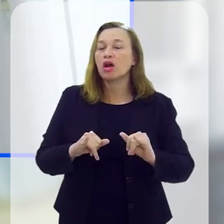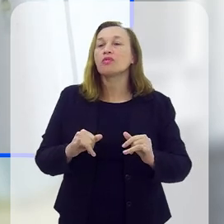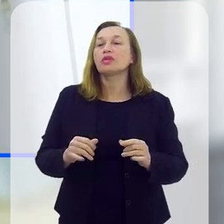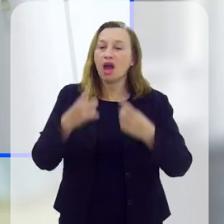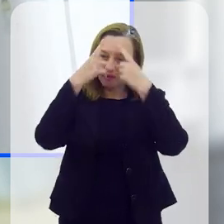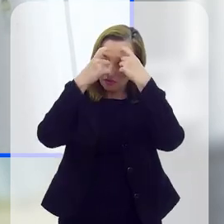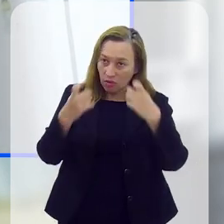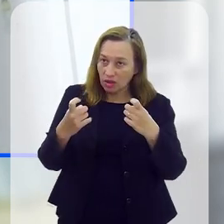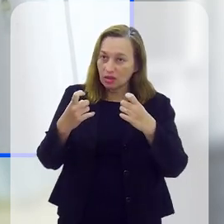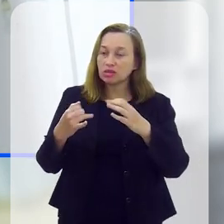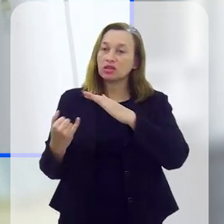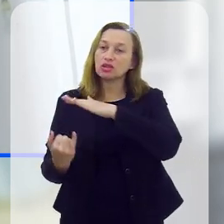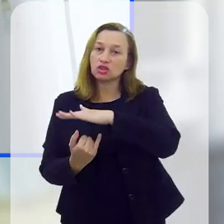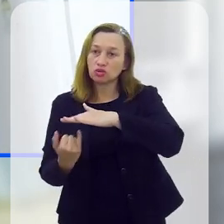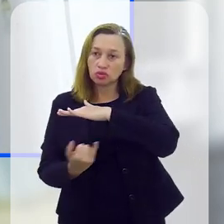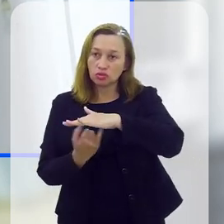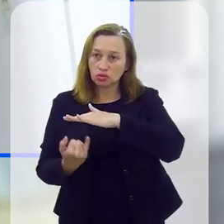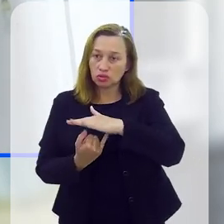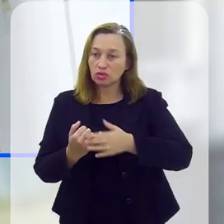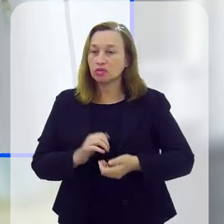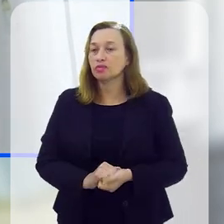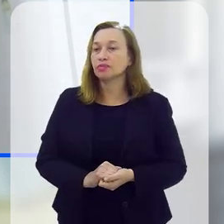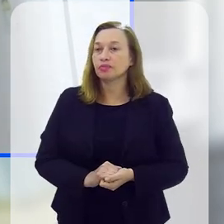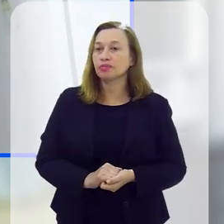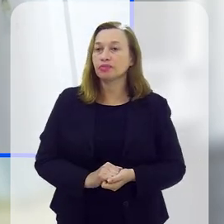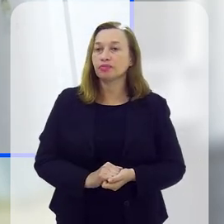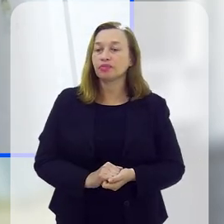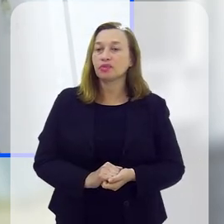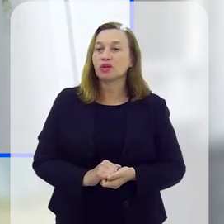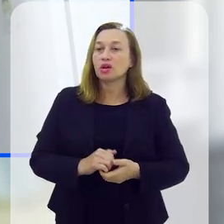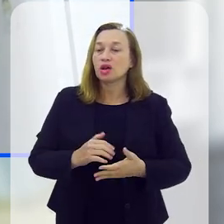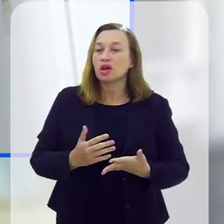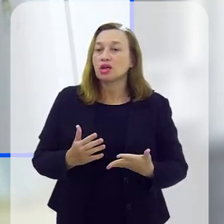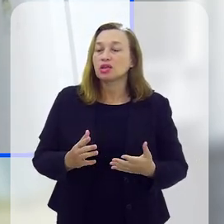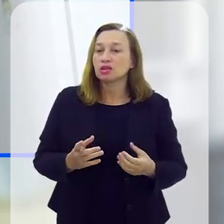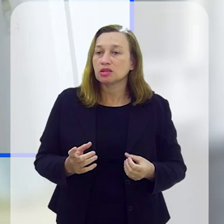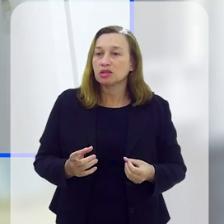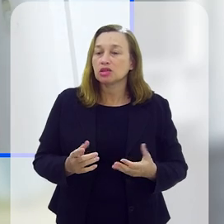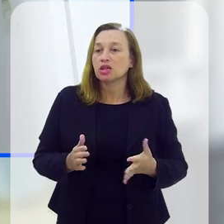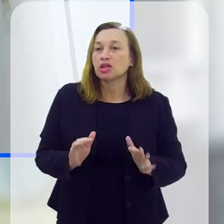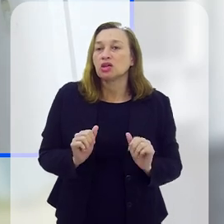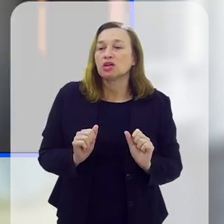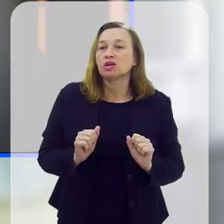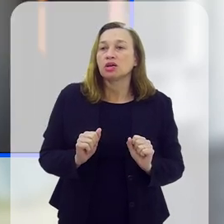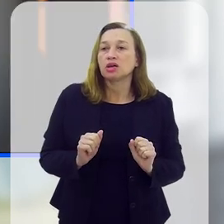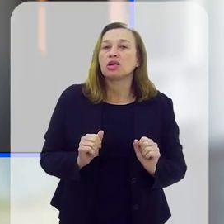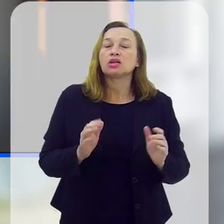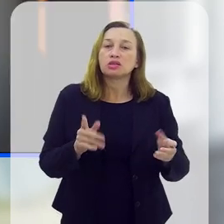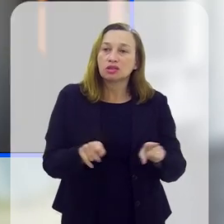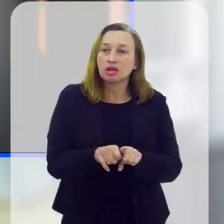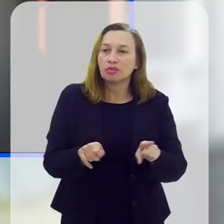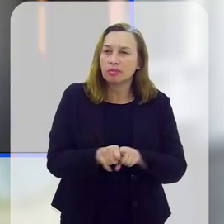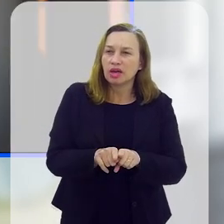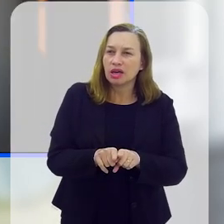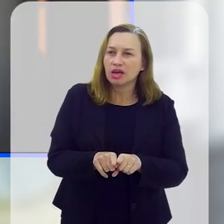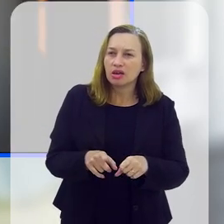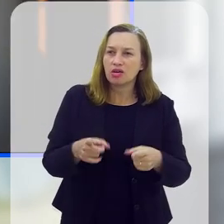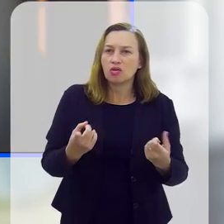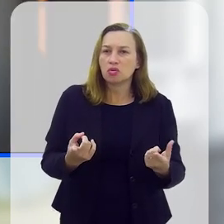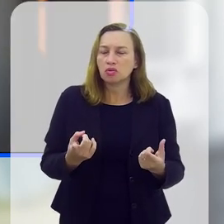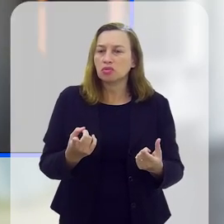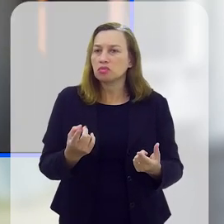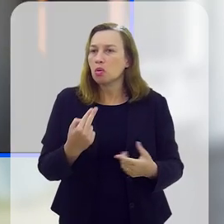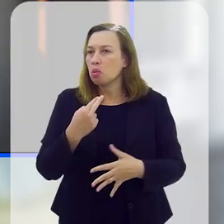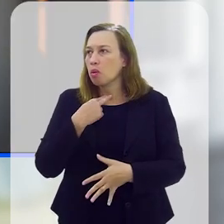institucional, é preciso que a gente fale da violência institucional, da revitimização dessas mulheres e dizer que o Estado, agentes estatais, não